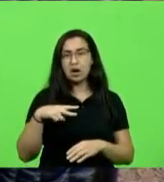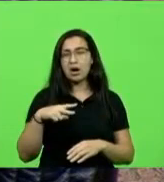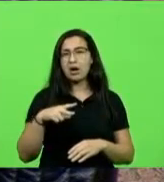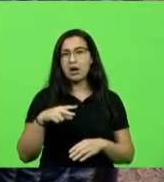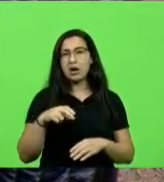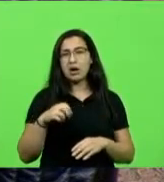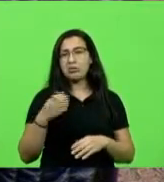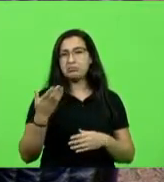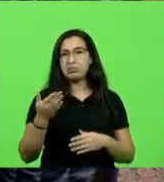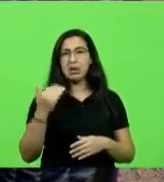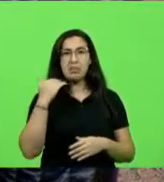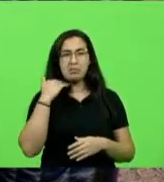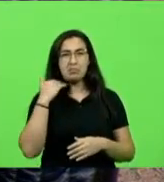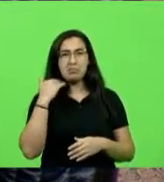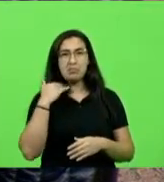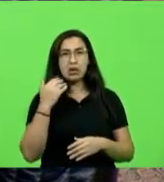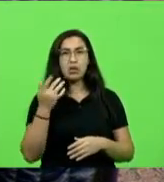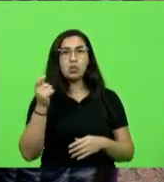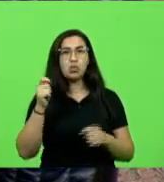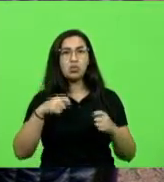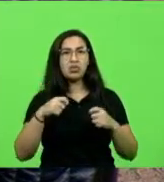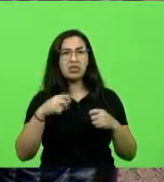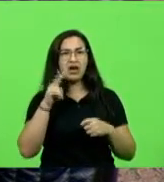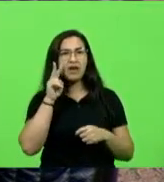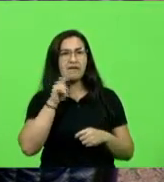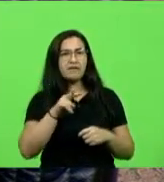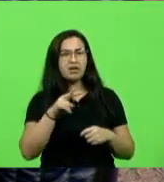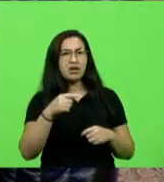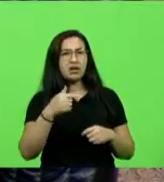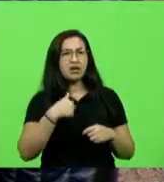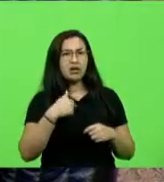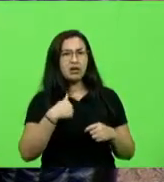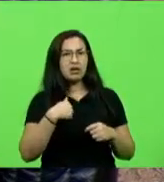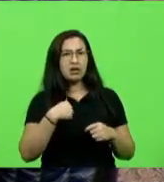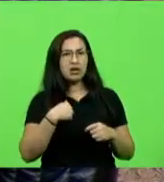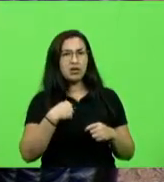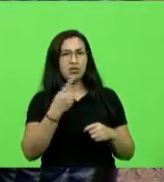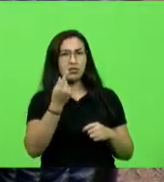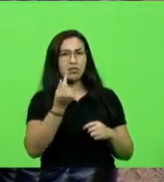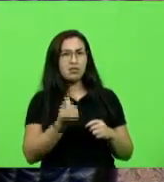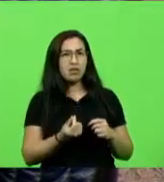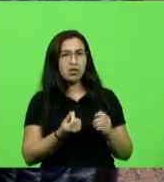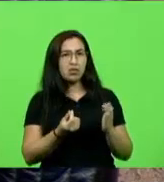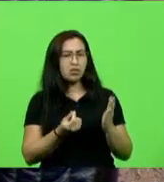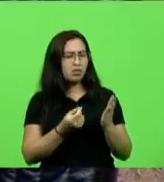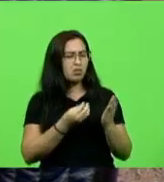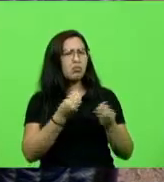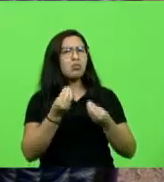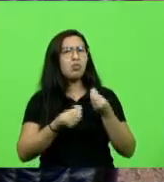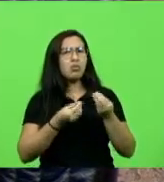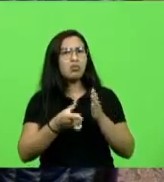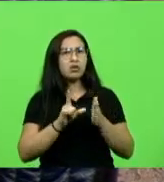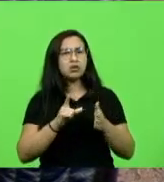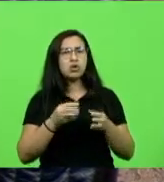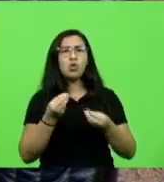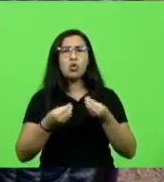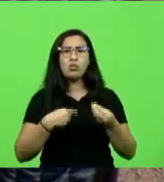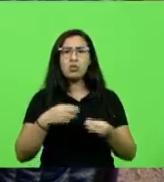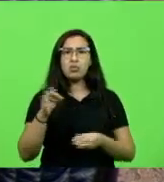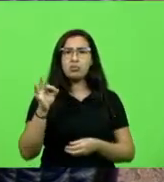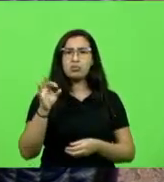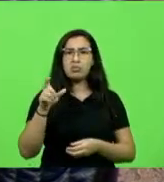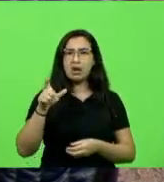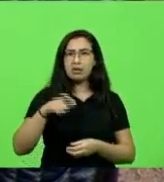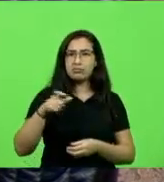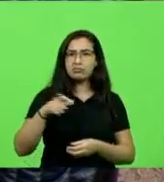banco, sei lá, acesso a minha conta bancária sem minha prévia autorização e pior, como pode fazer um crédito na minha conta se eu